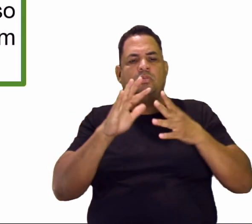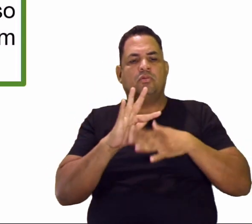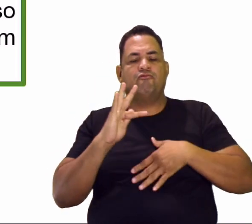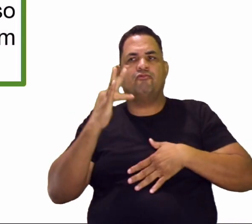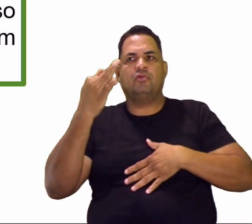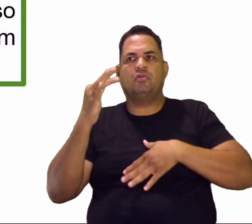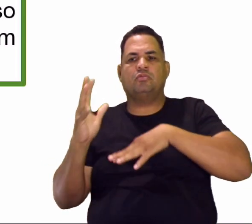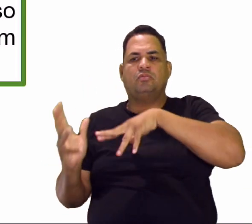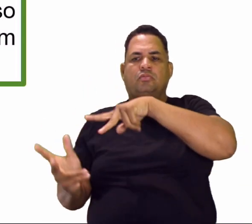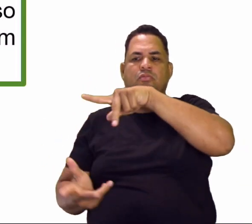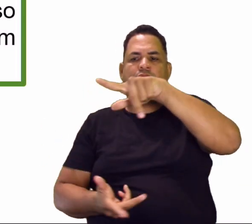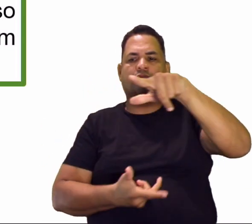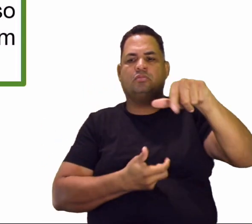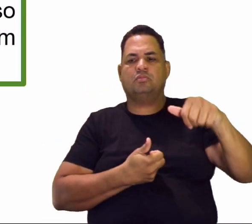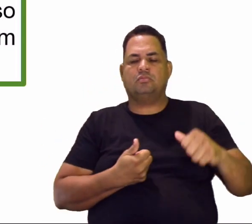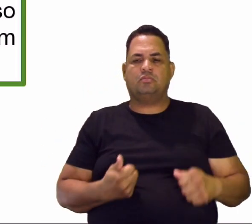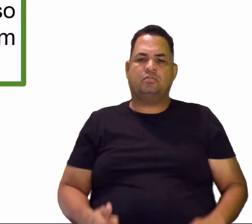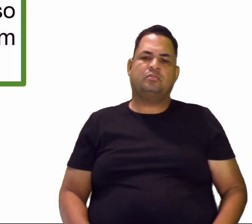universal.